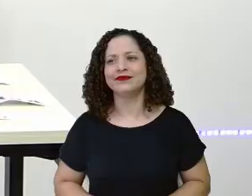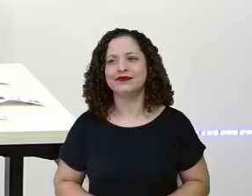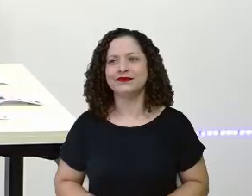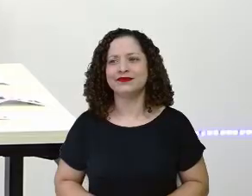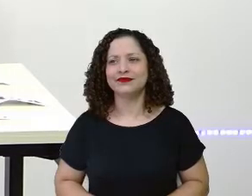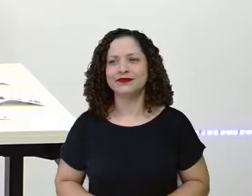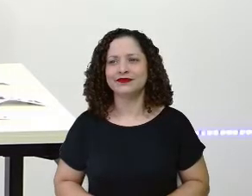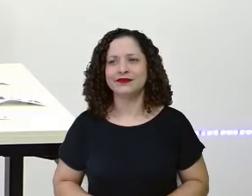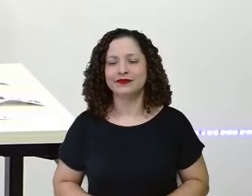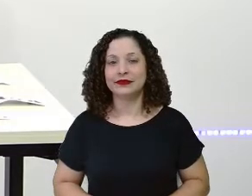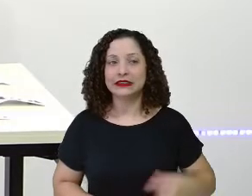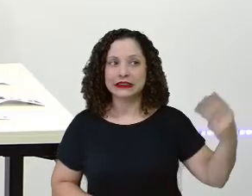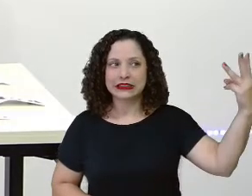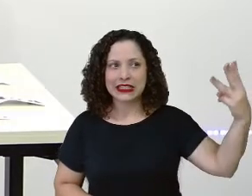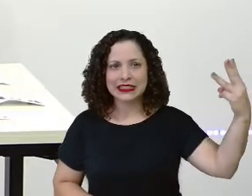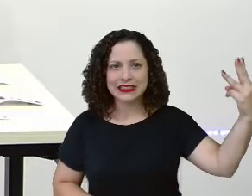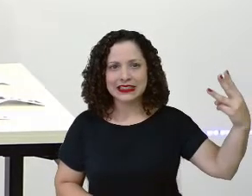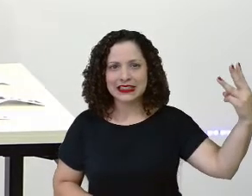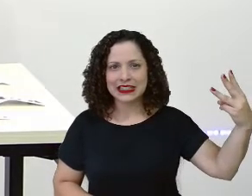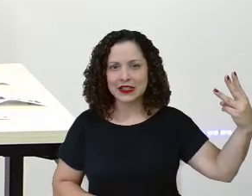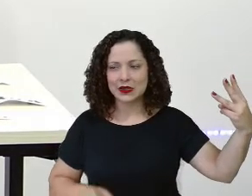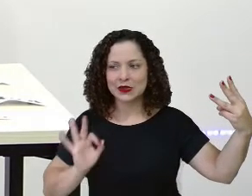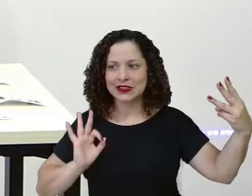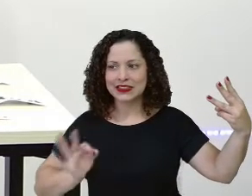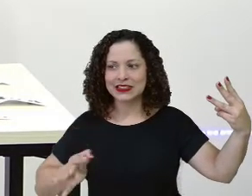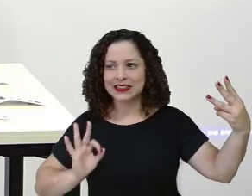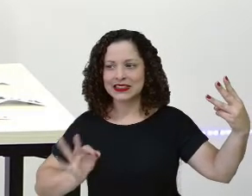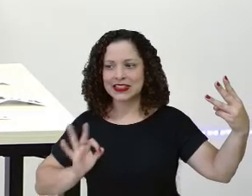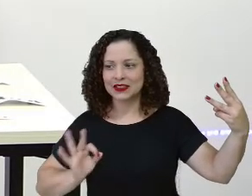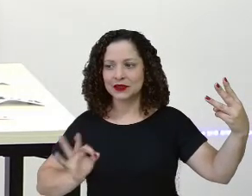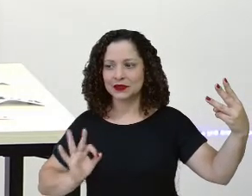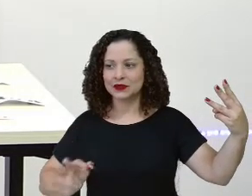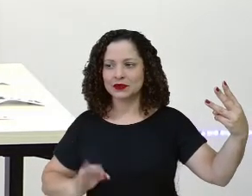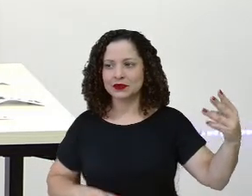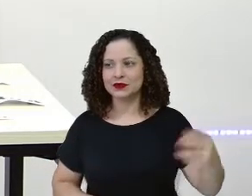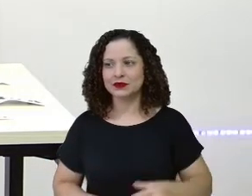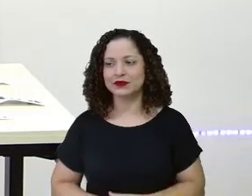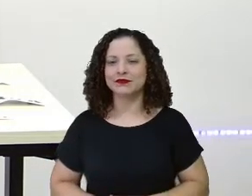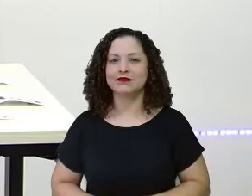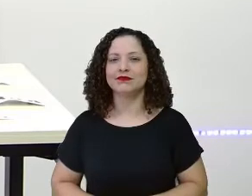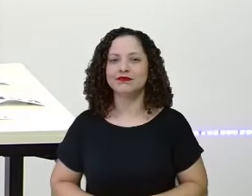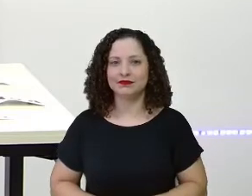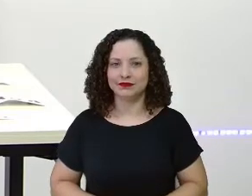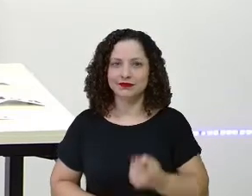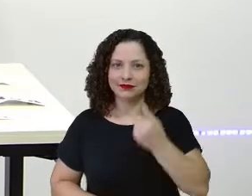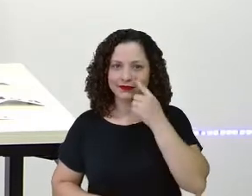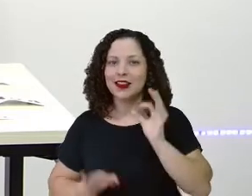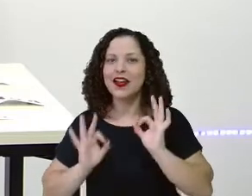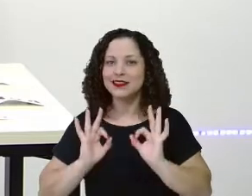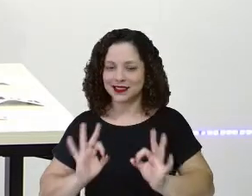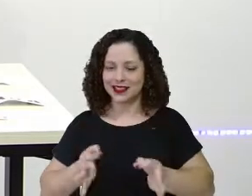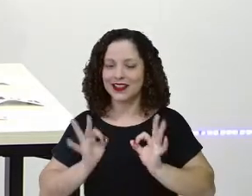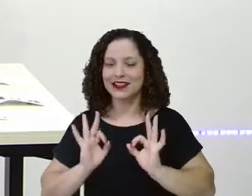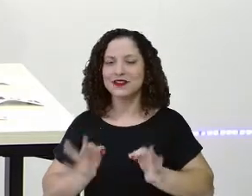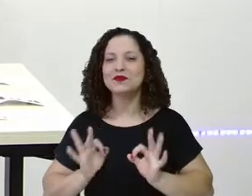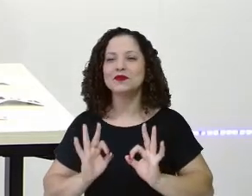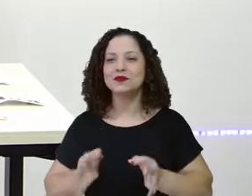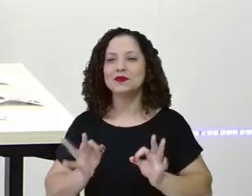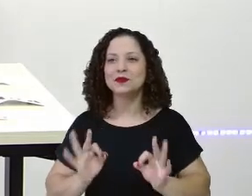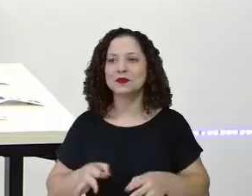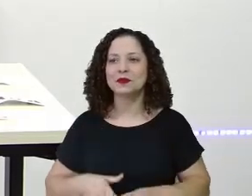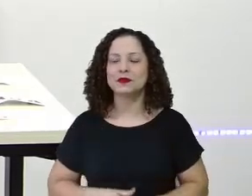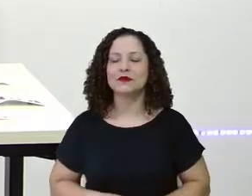Primeiro, segundo, terceiro! Tá certo? Olha aí! Primeiro, segundo... Tá certo! Tá certo! tá?